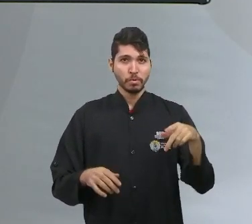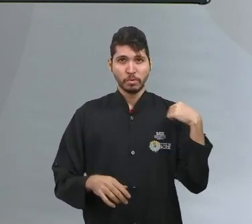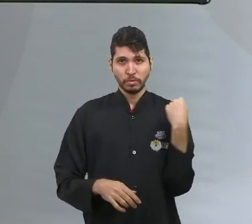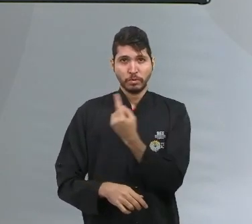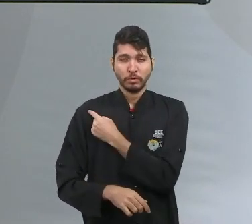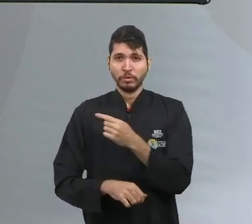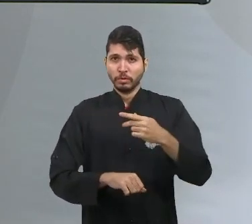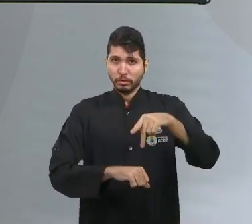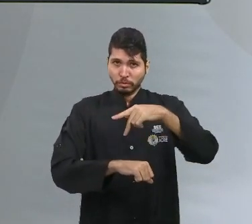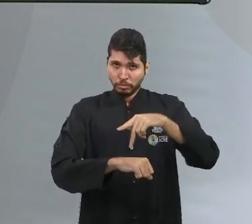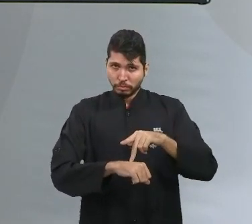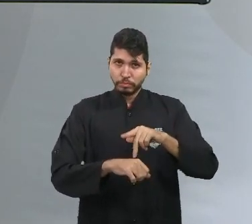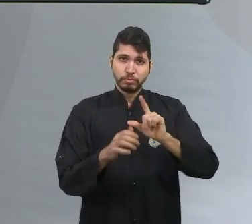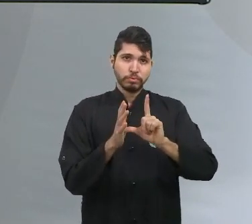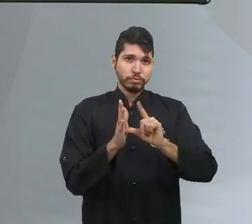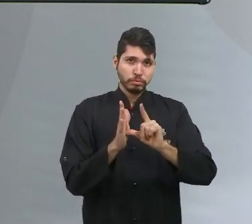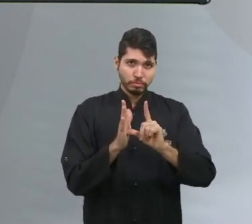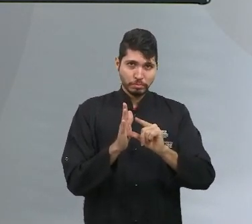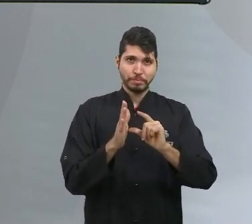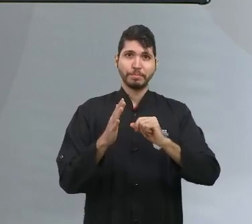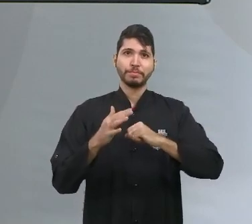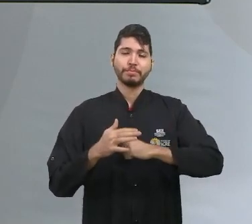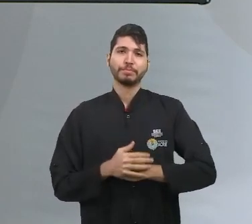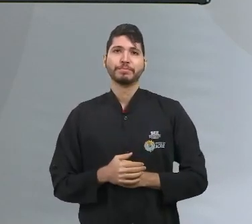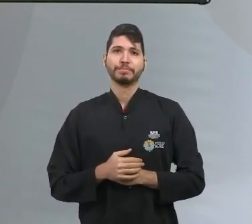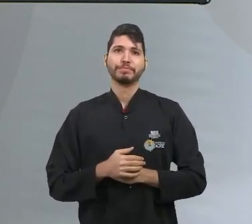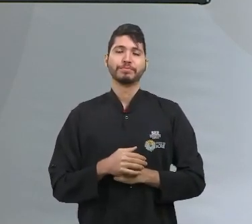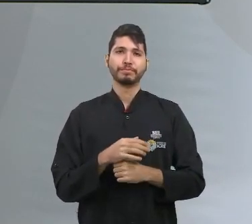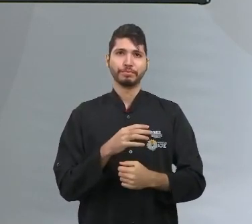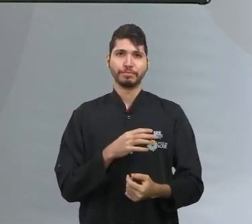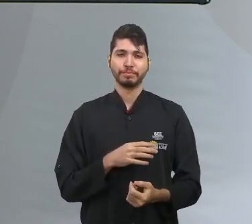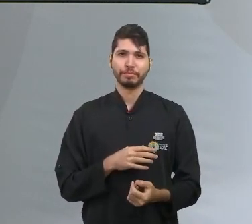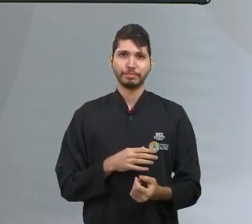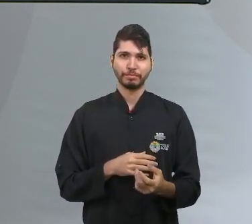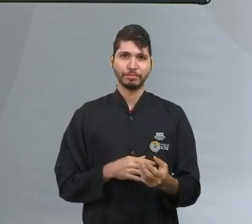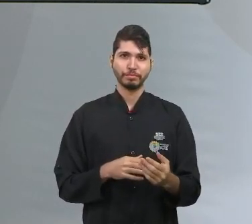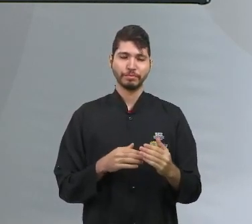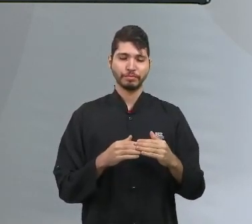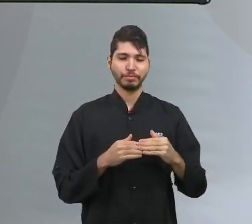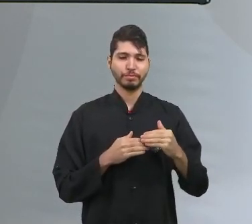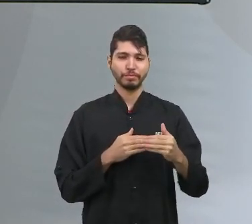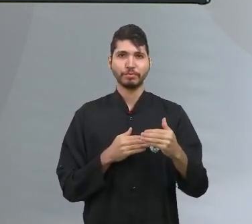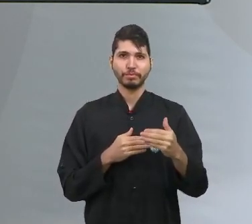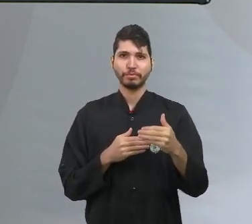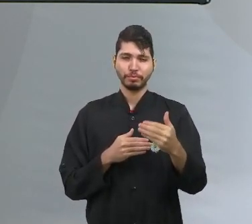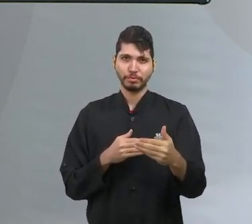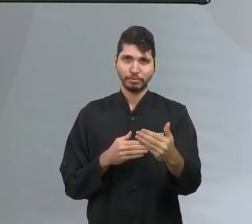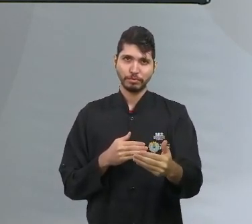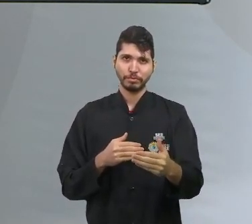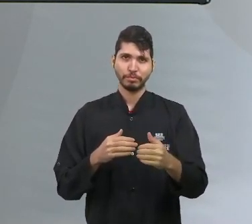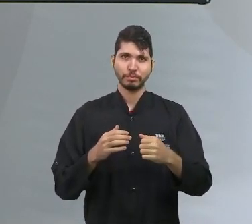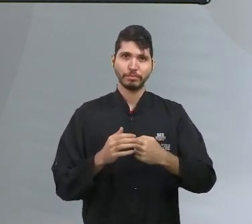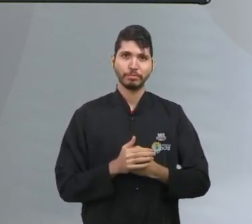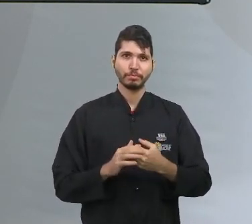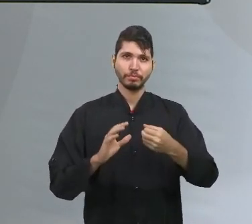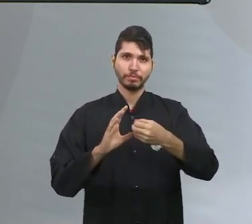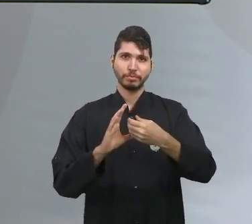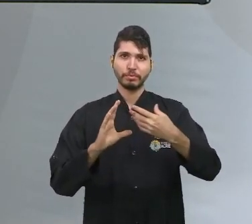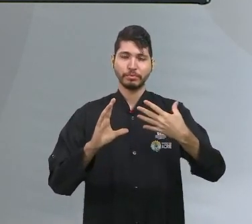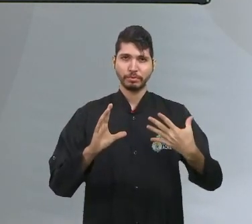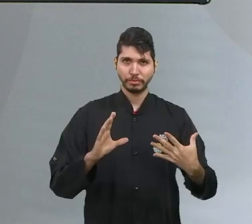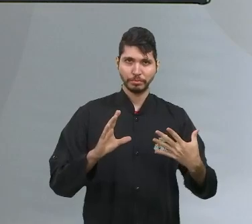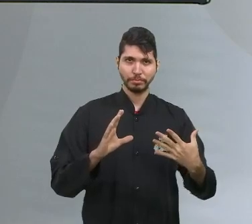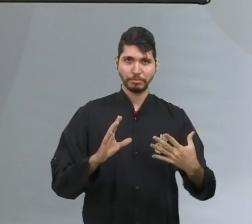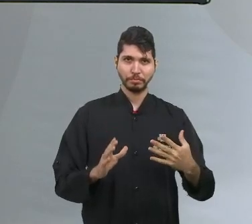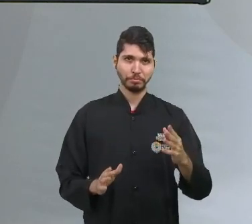atrasada ele se inseriu digamos assim aos moldes de uma sociedade burguesa, de uma